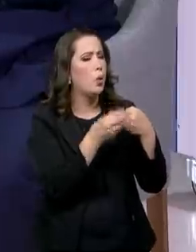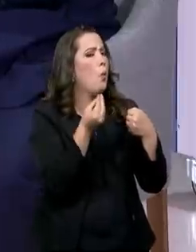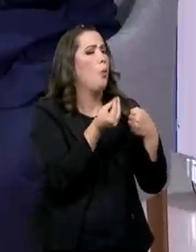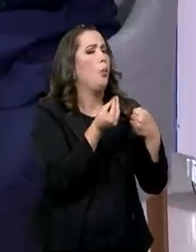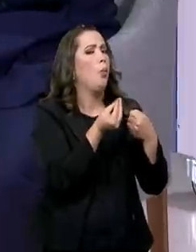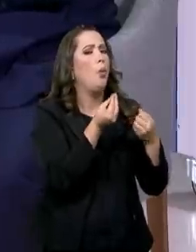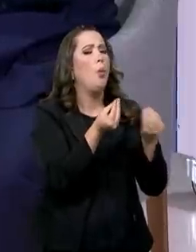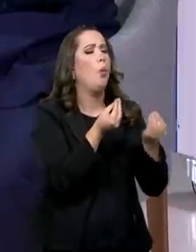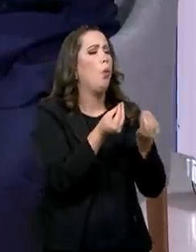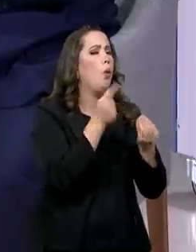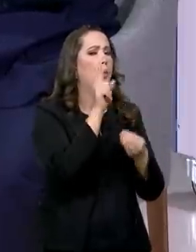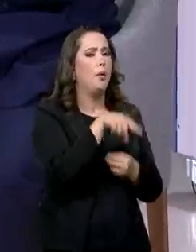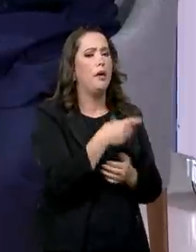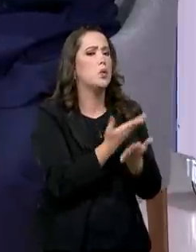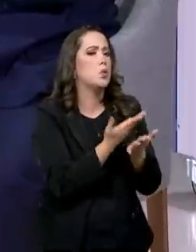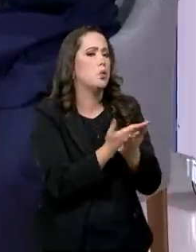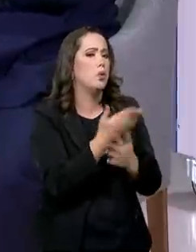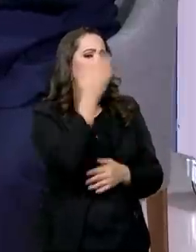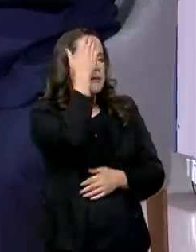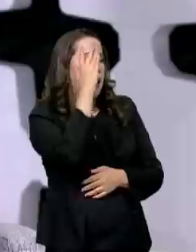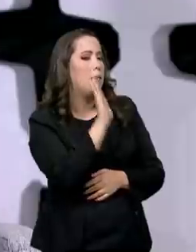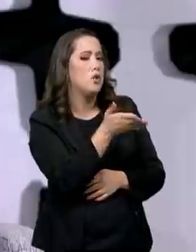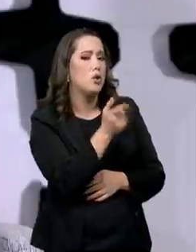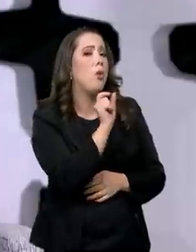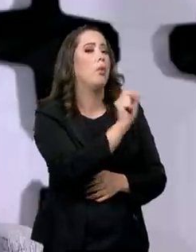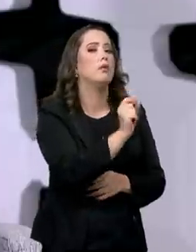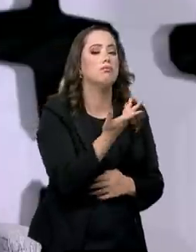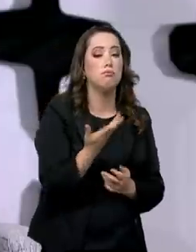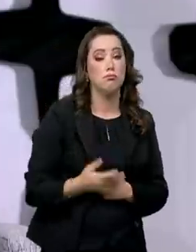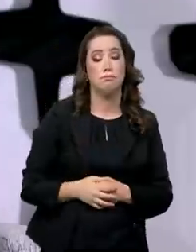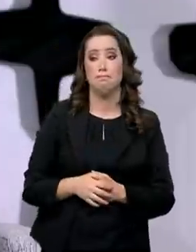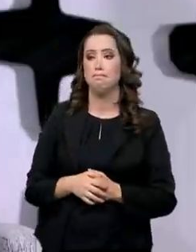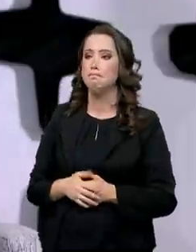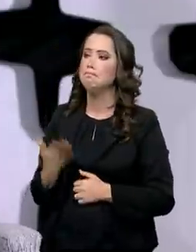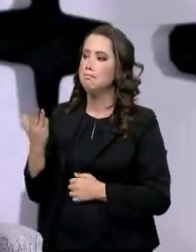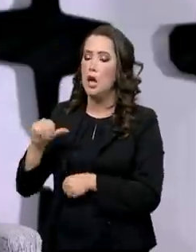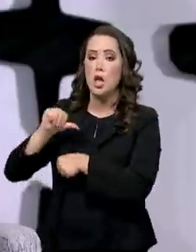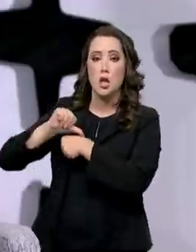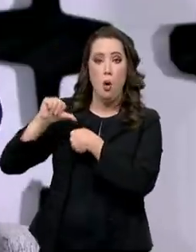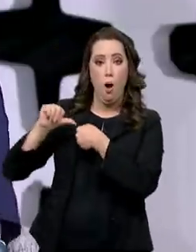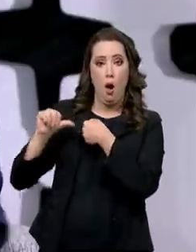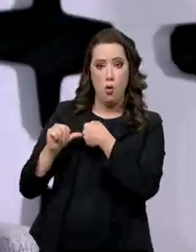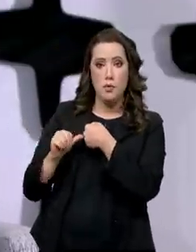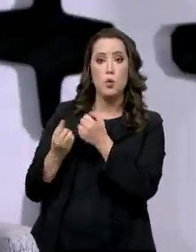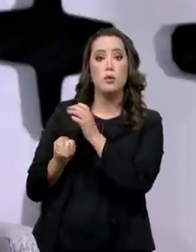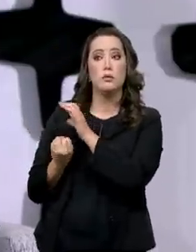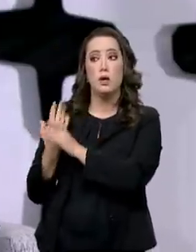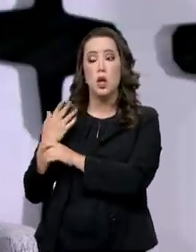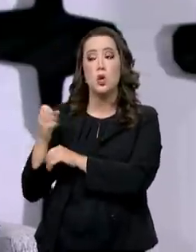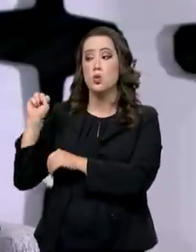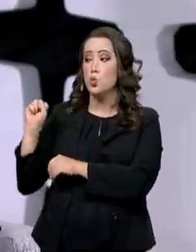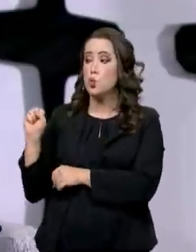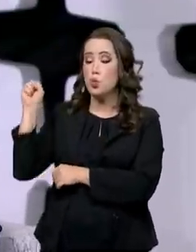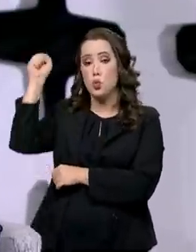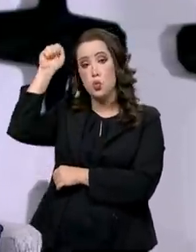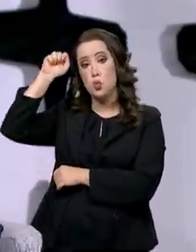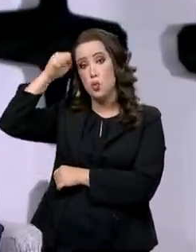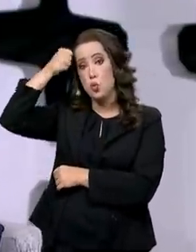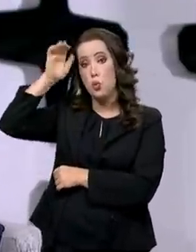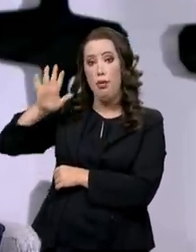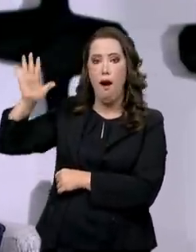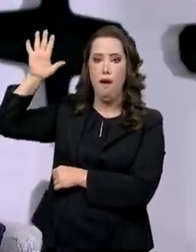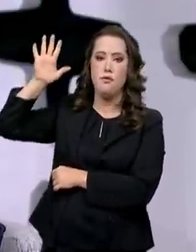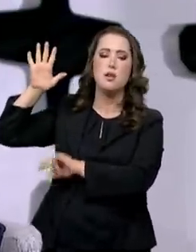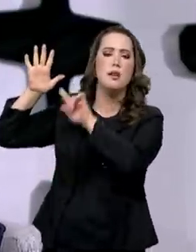variante? A Ômicron, como você sabe, surgiu ali no sul da África. Essa mutação é bastante intensa em